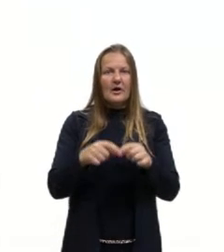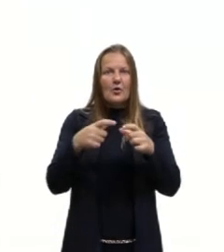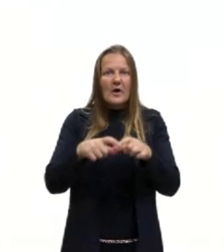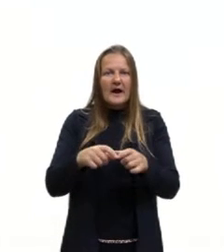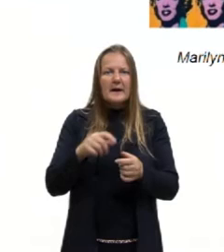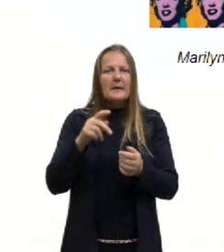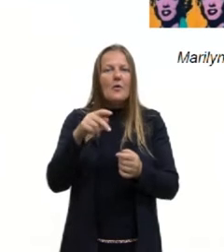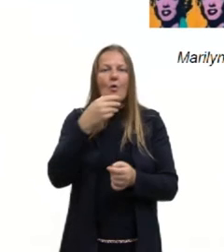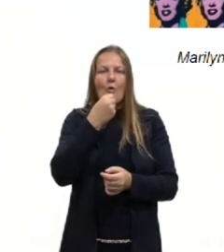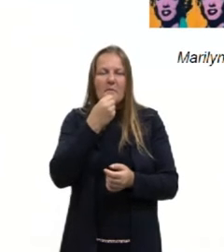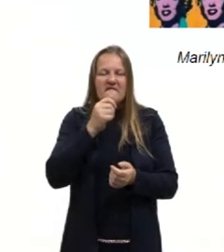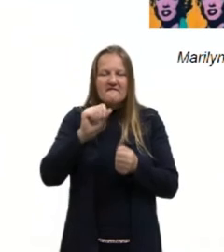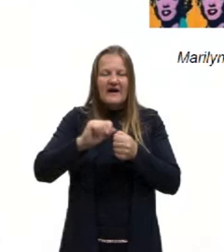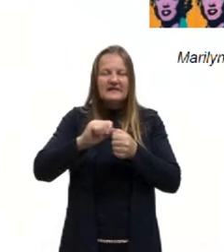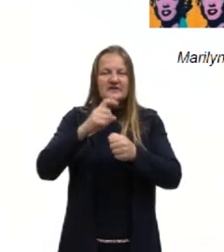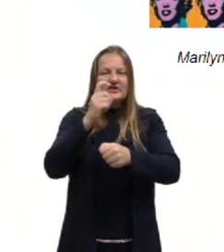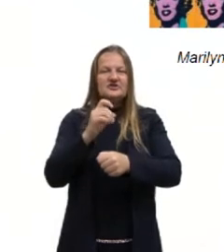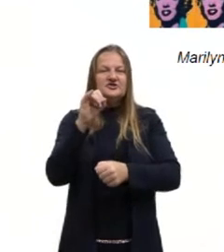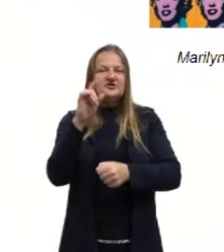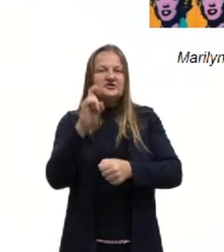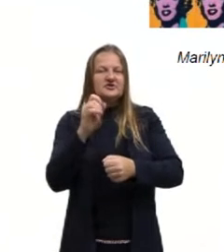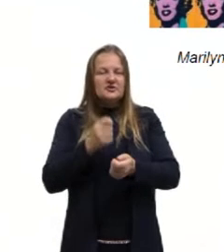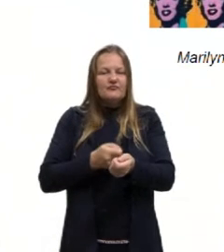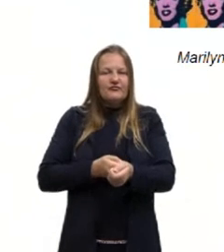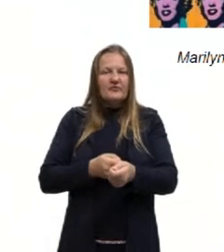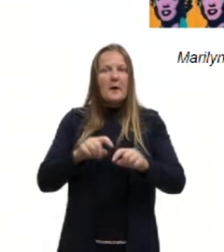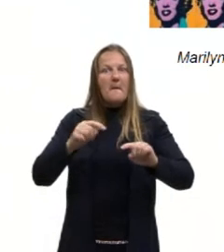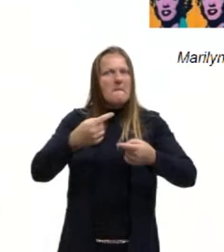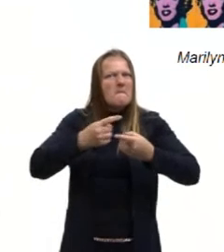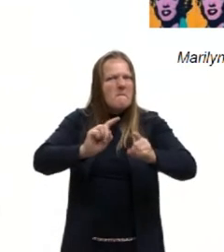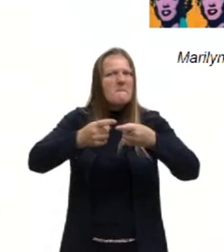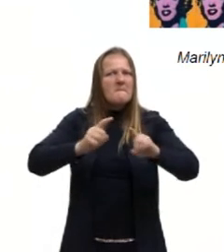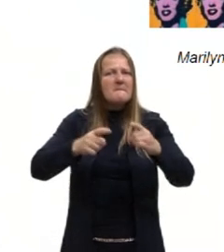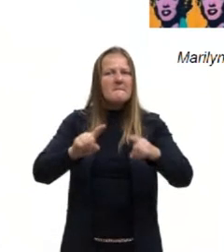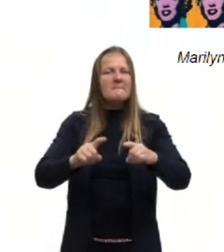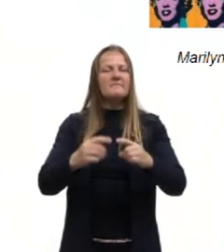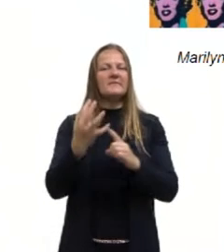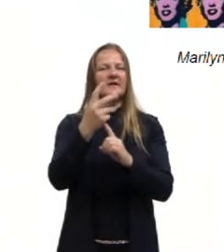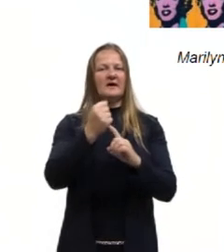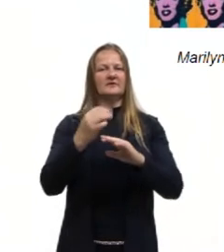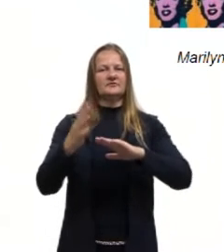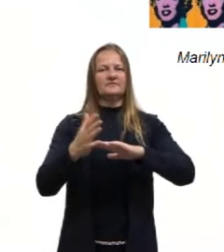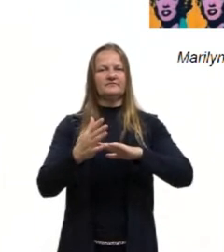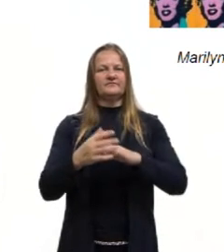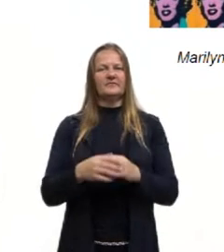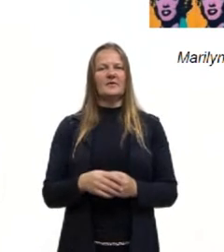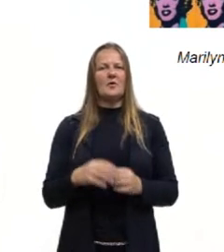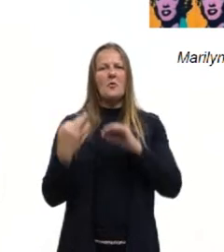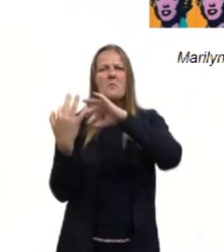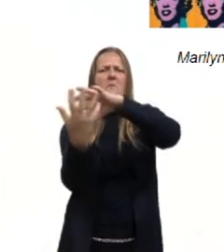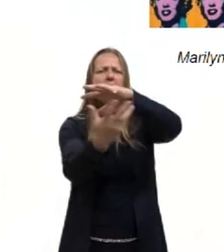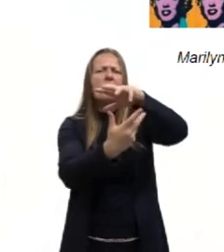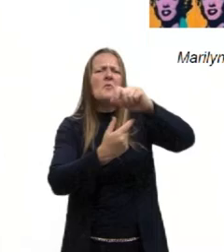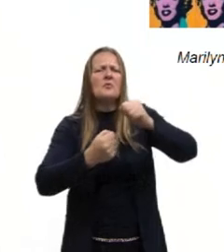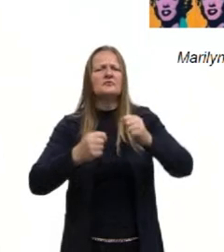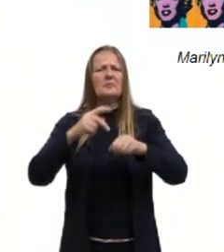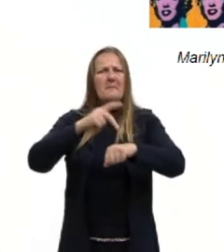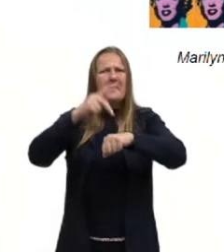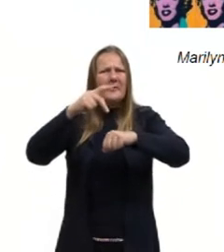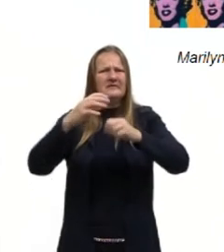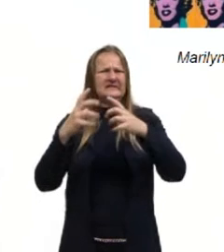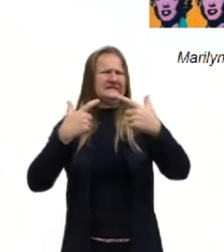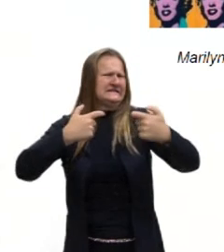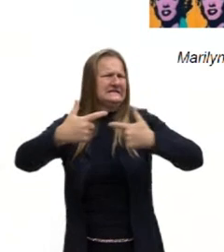Então, esses questionamentos, eles são provocações da arte contemporânea. Em um mundo tão deturbado, em um mundo pós-guerra,